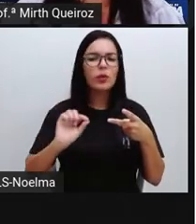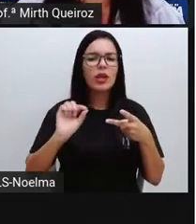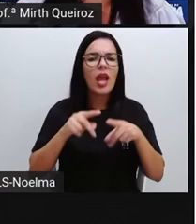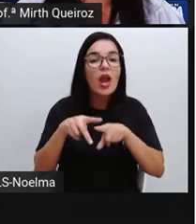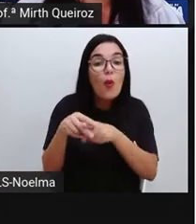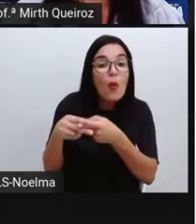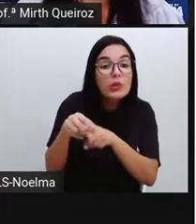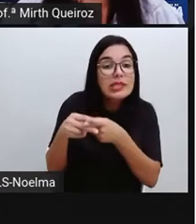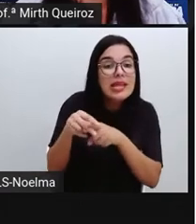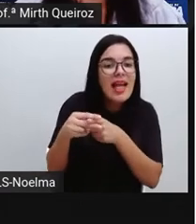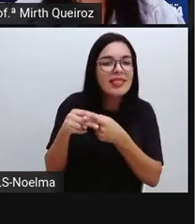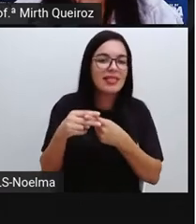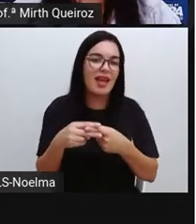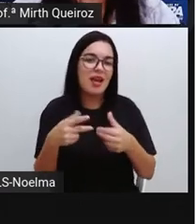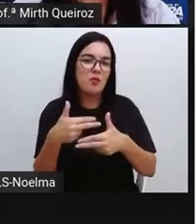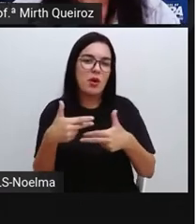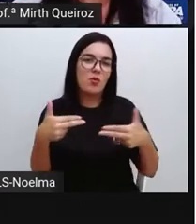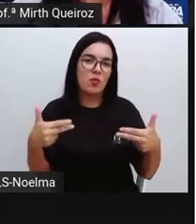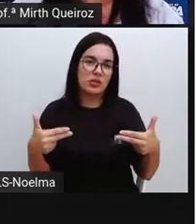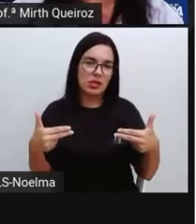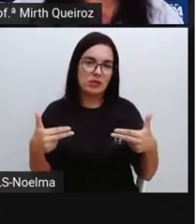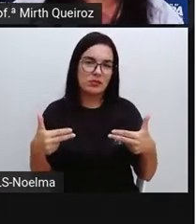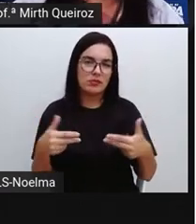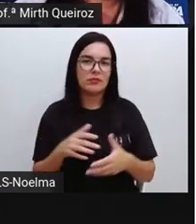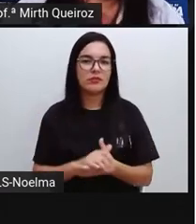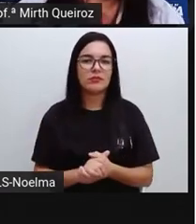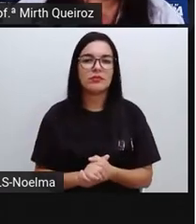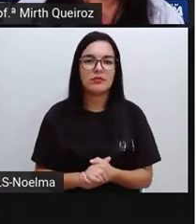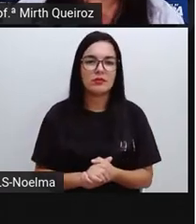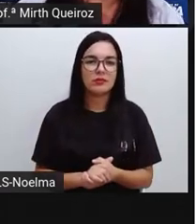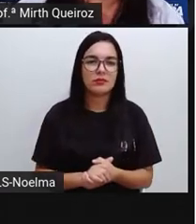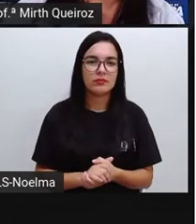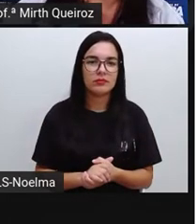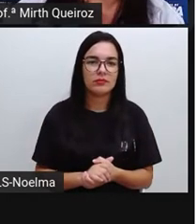De algo. Aí seria com S.